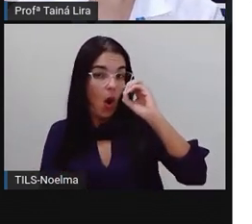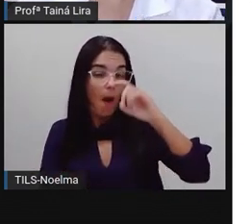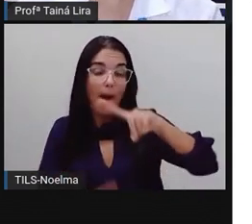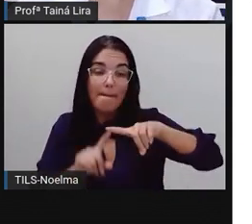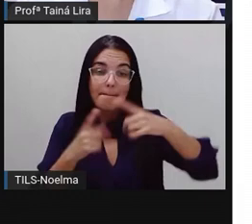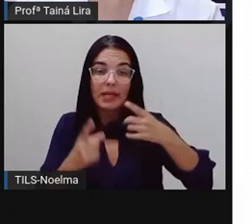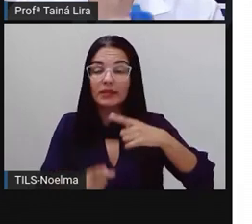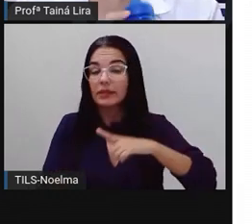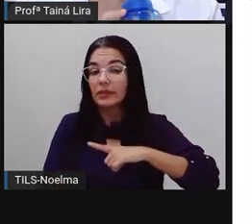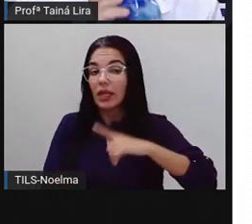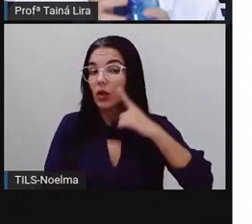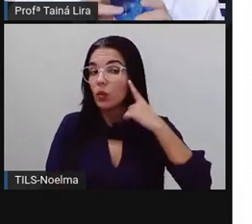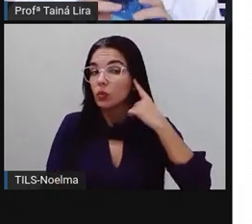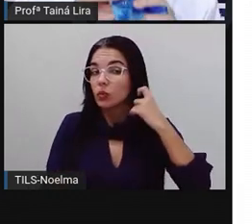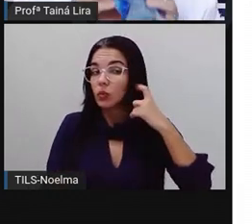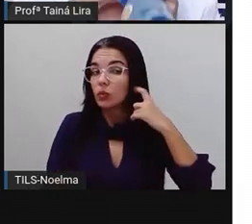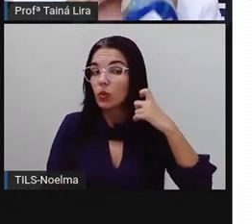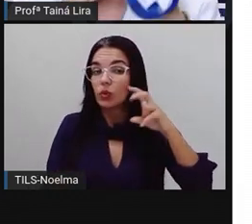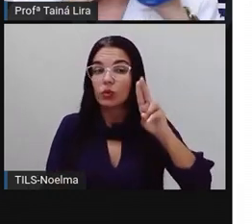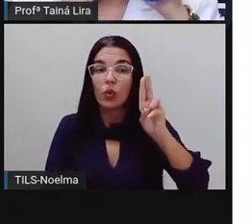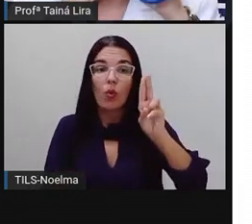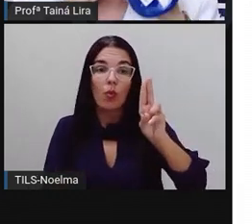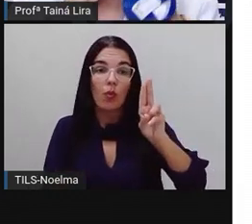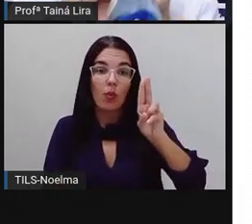mas que tem o som de U, tá? Vamos lá?